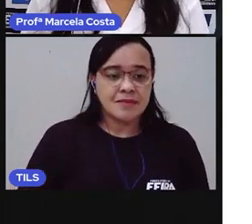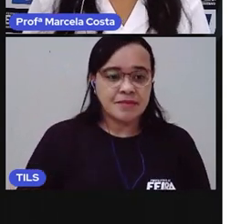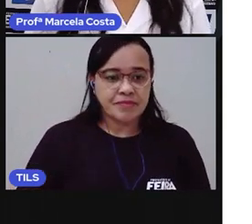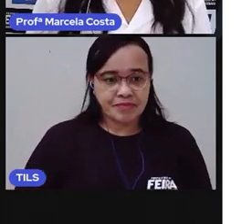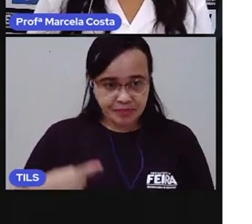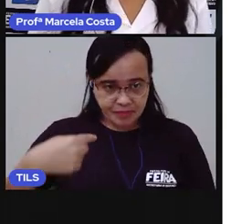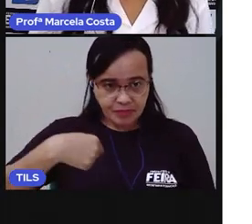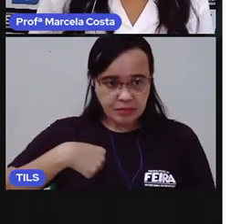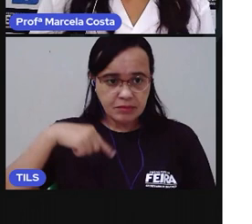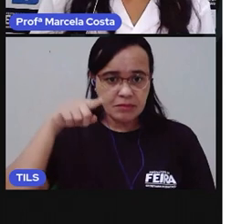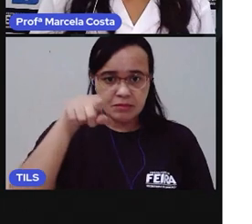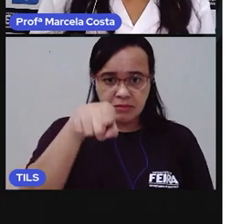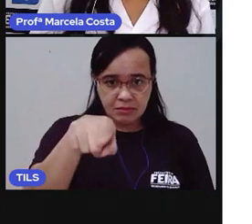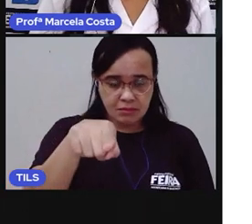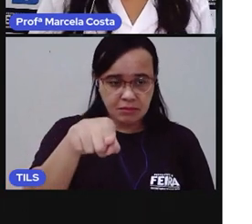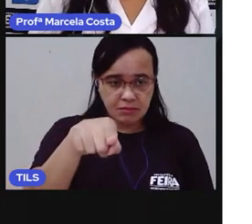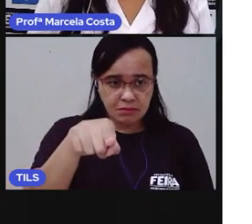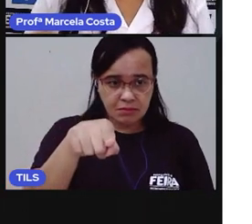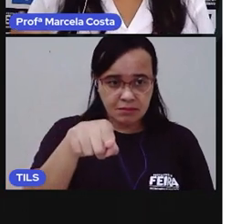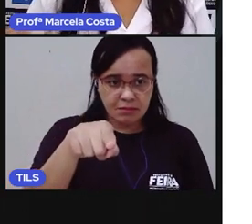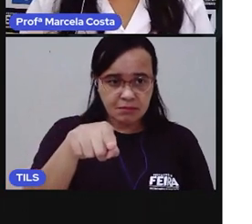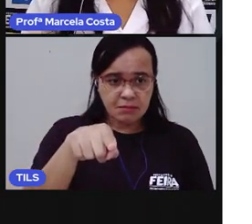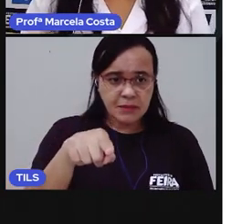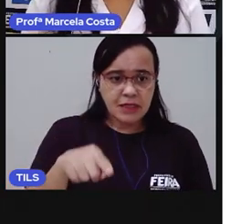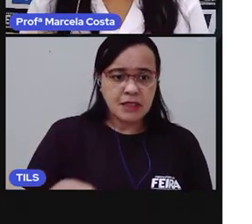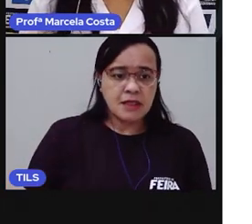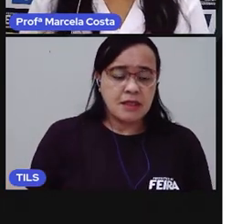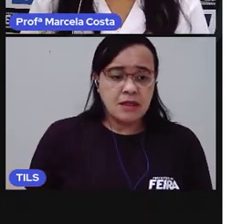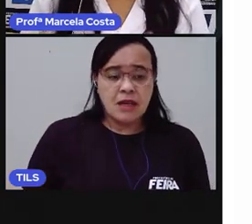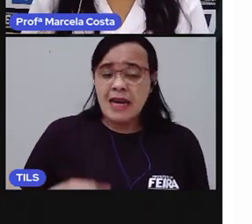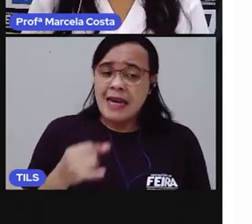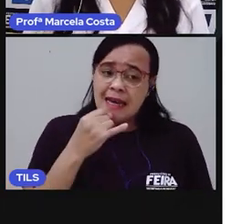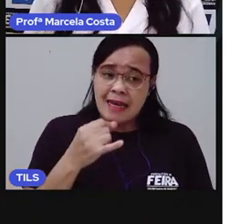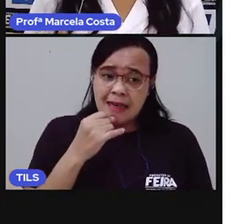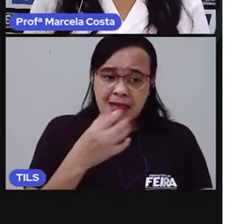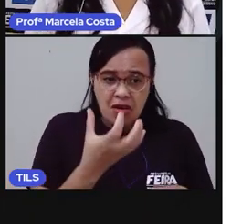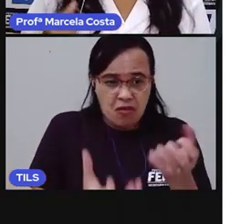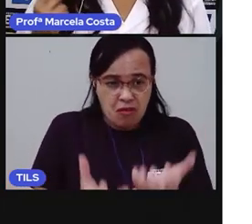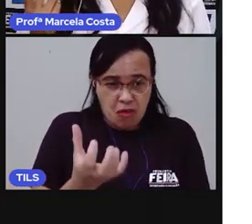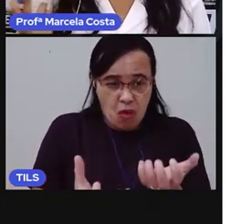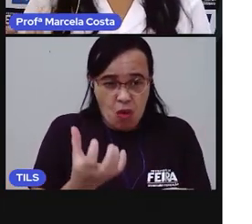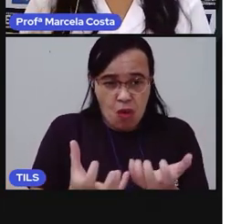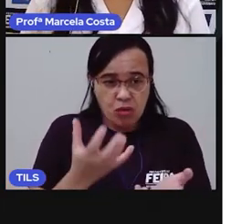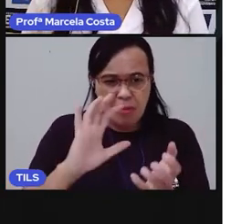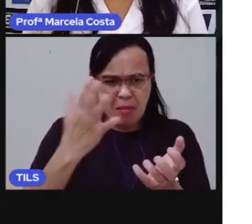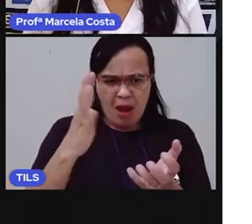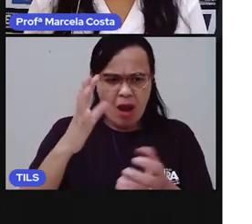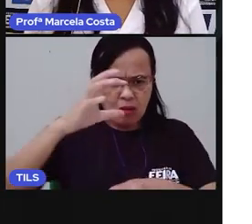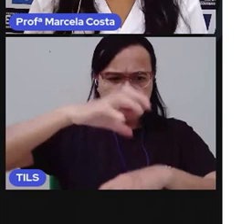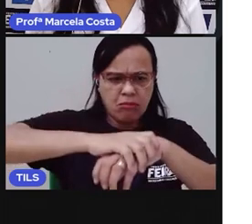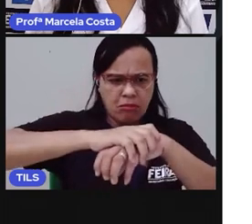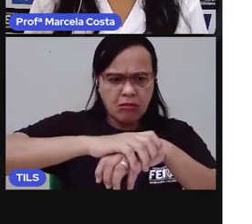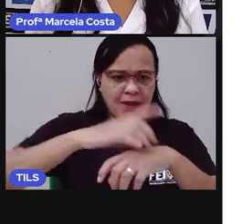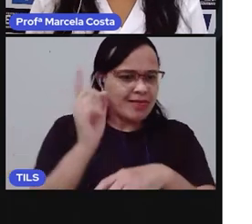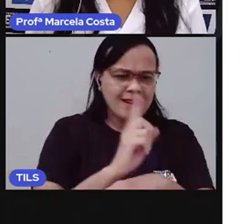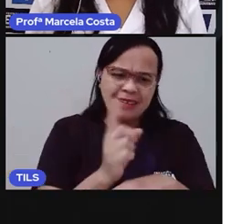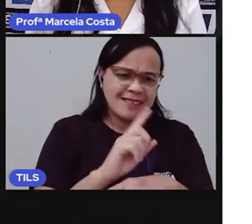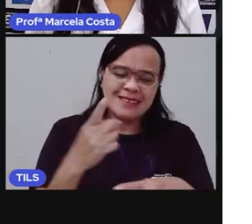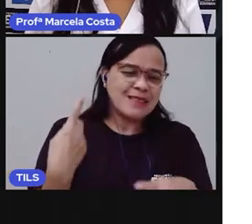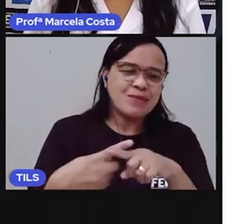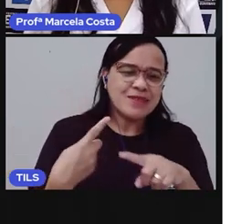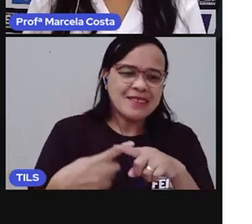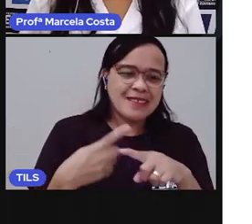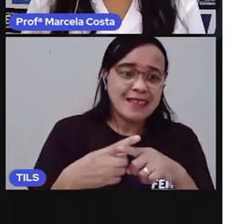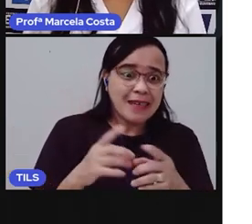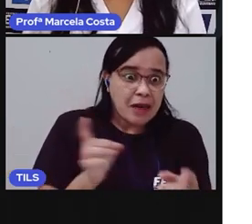eu, você, acredito, não coloca a mão no fogo porque tem medo de se queimar. Não isso?